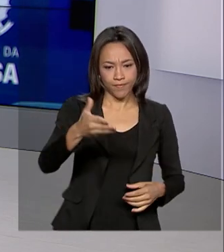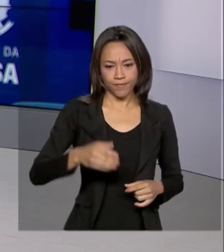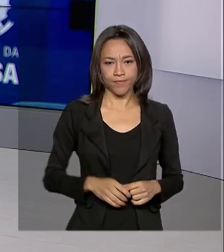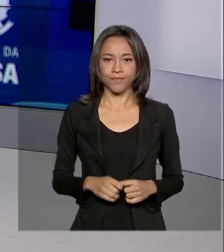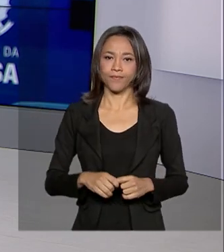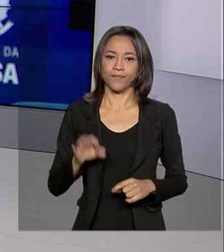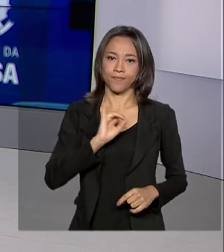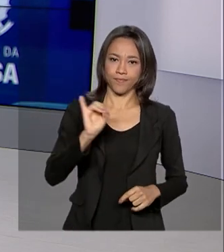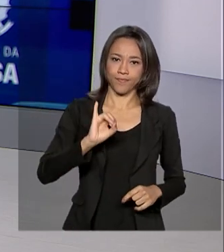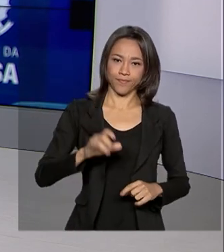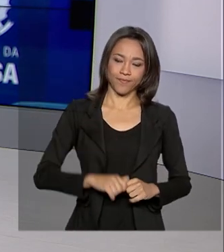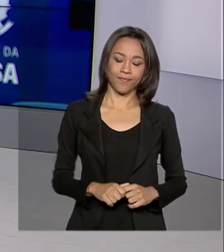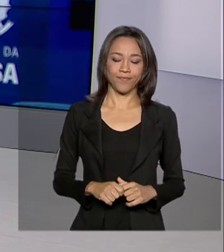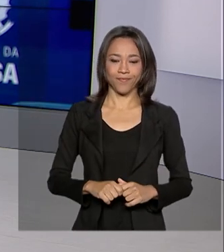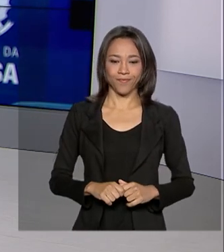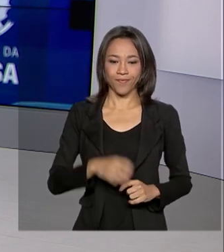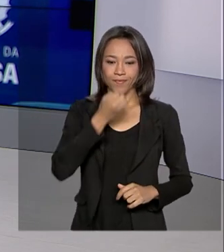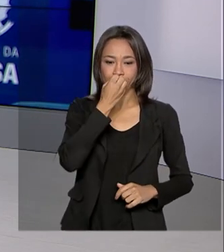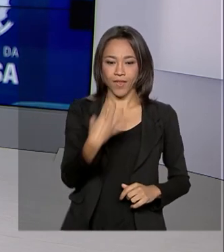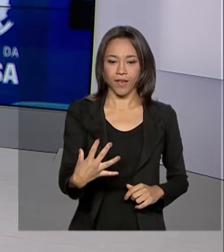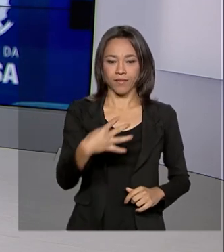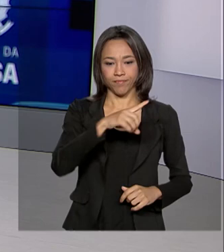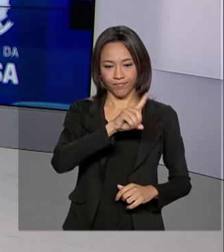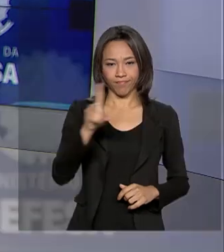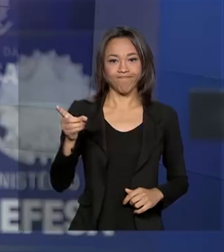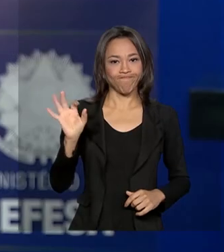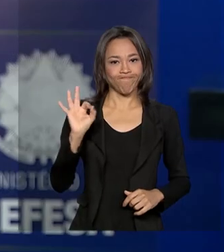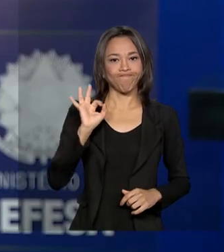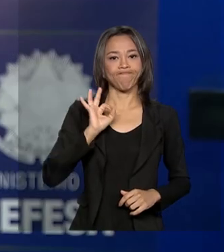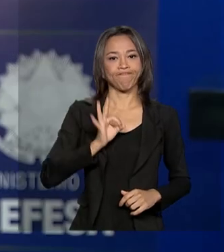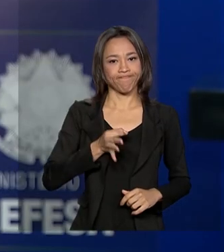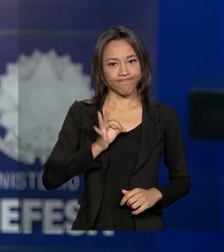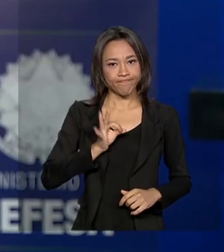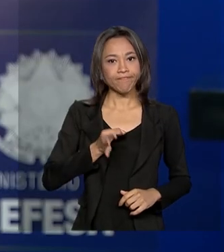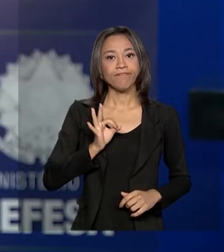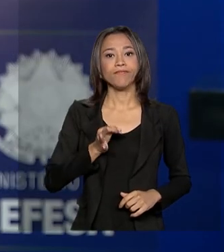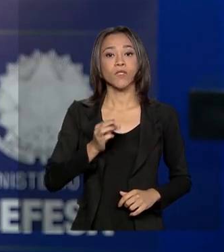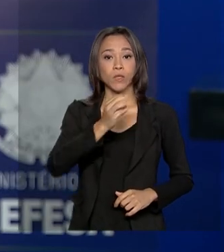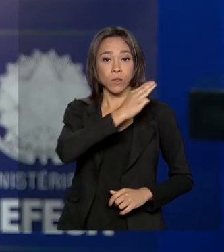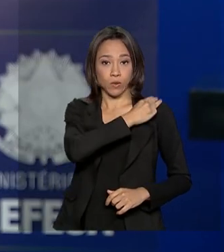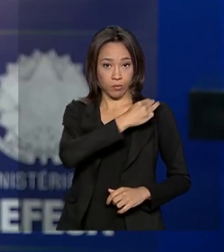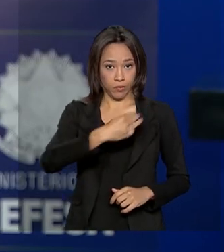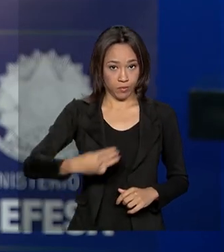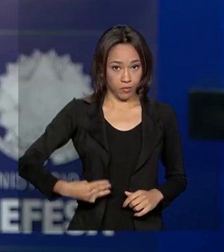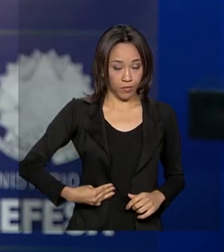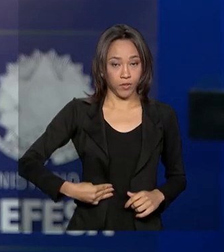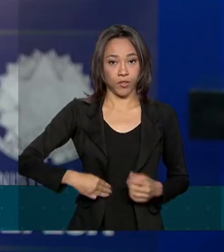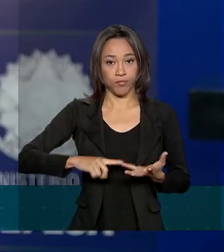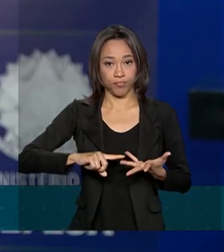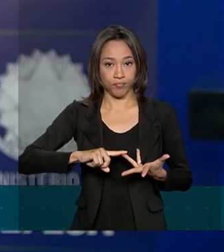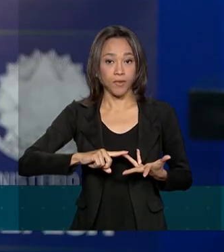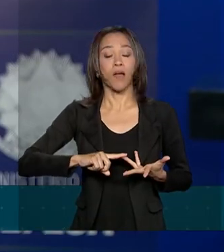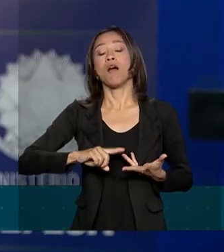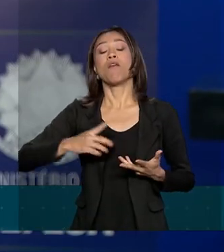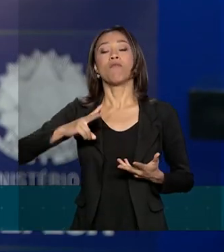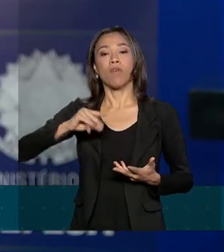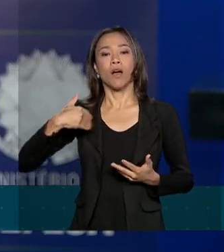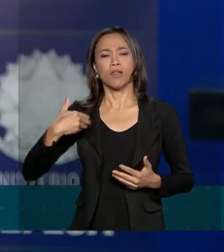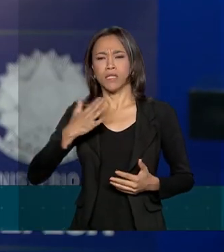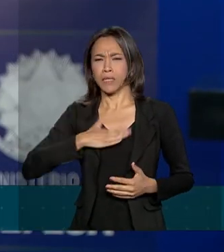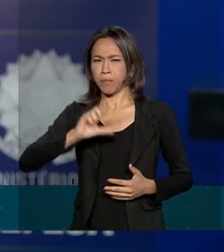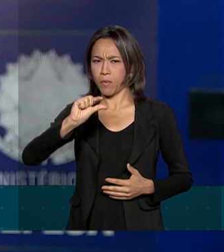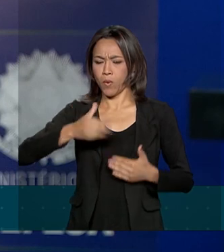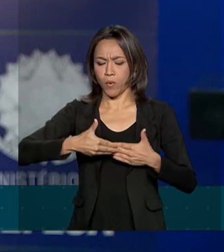Oi, Renata. Bom dia para você. É isso mesmo. Olha, os ministros saem daqui a pouco para Anápolis para fazer uma